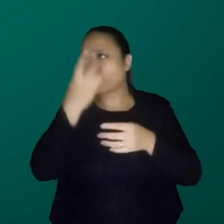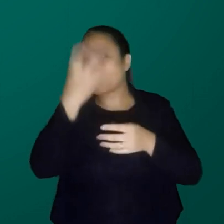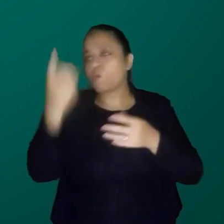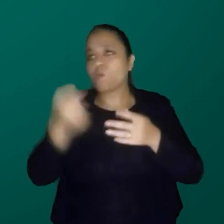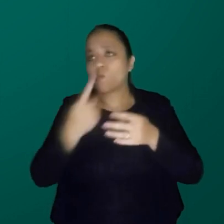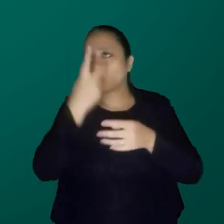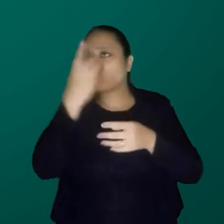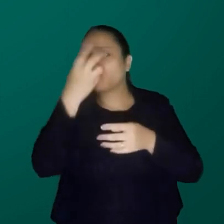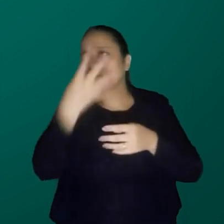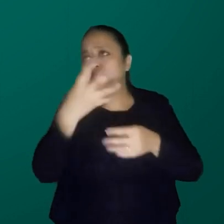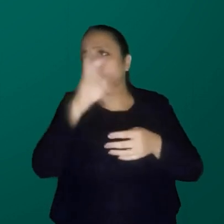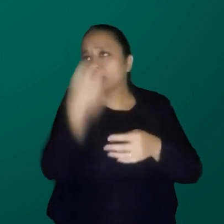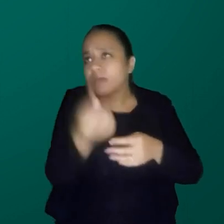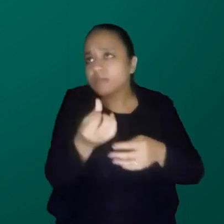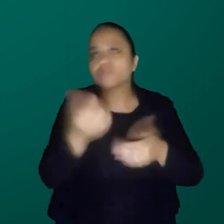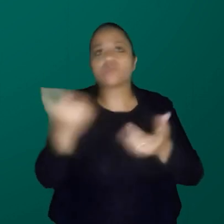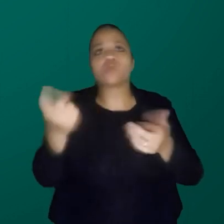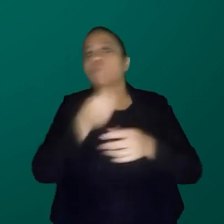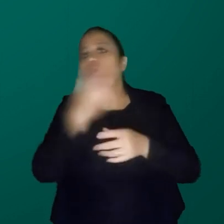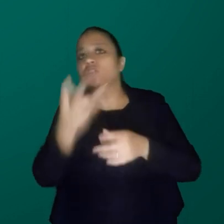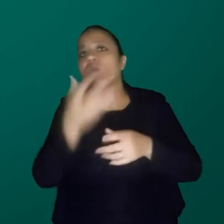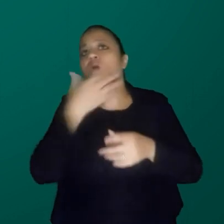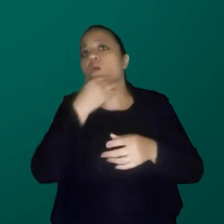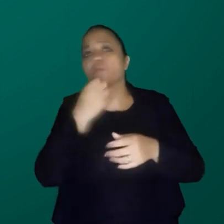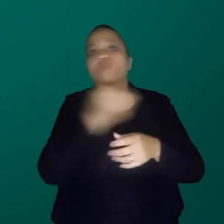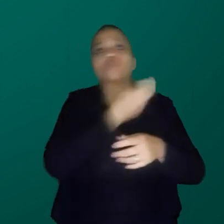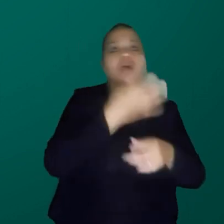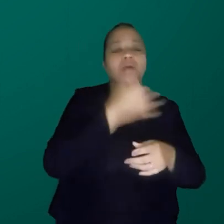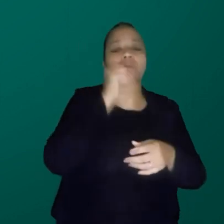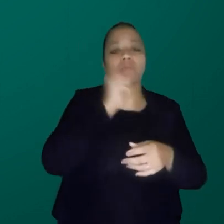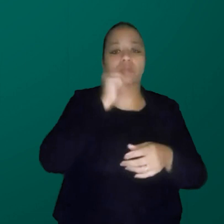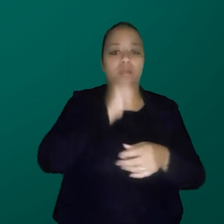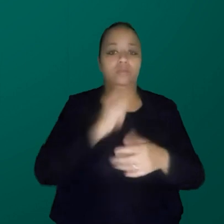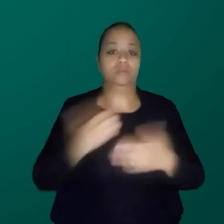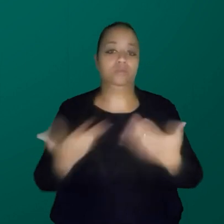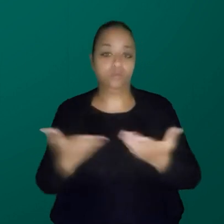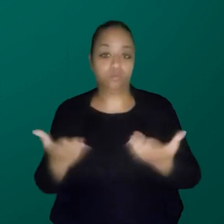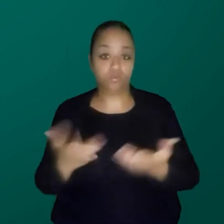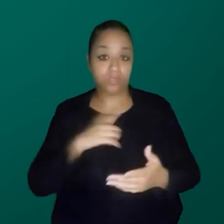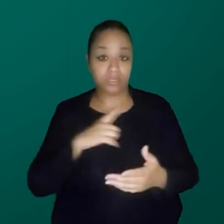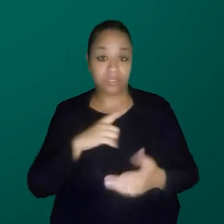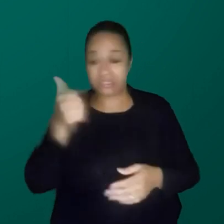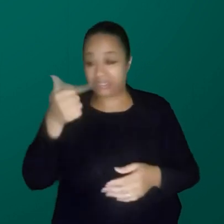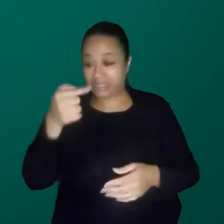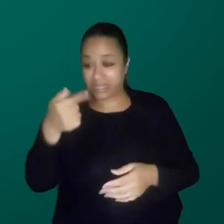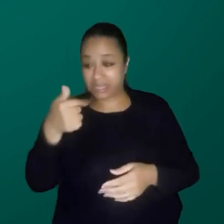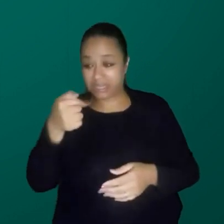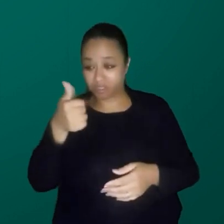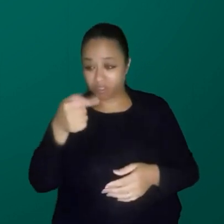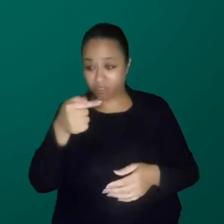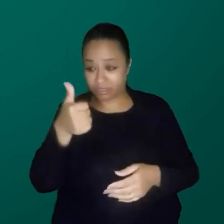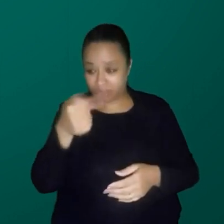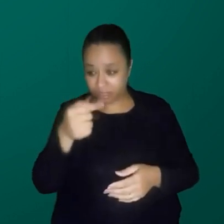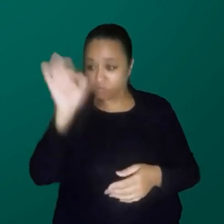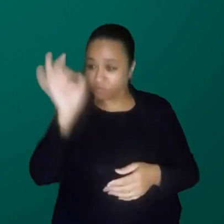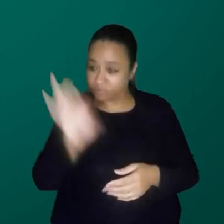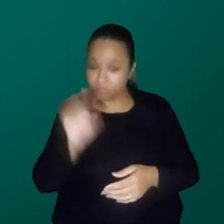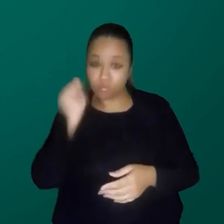seis, conto o número de homens e mulheres e vocês vão ver que são, hoje em dia, 17% de mulheres,